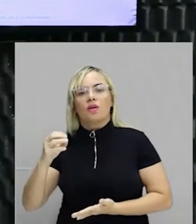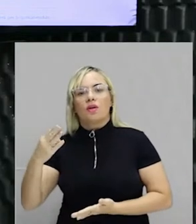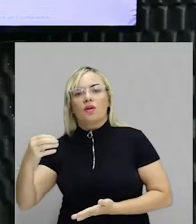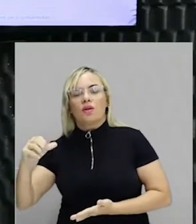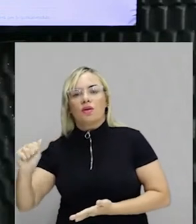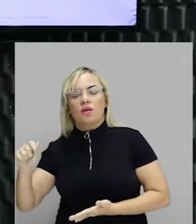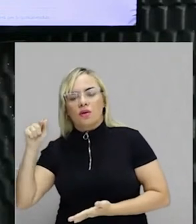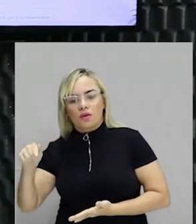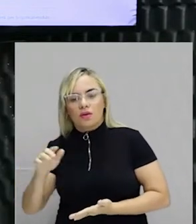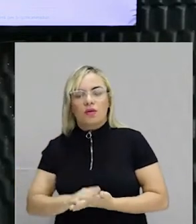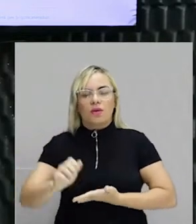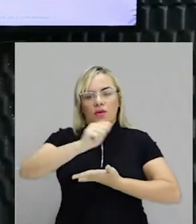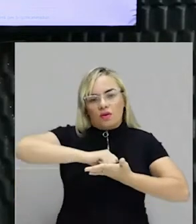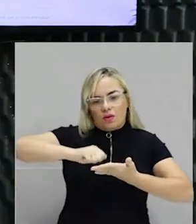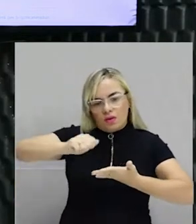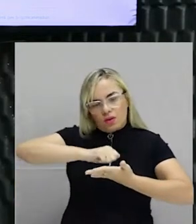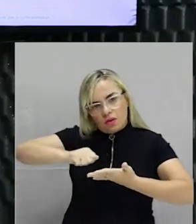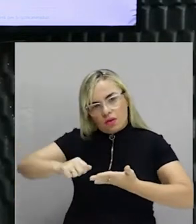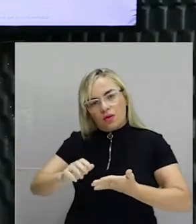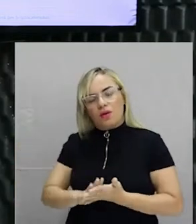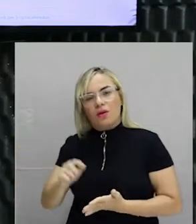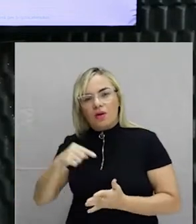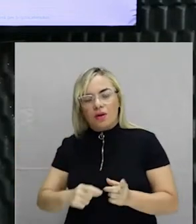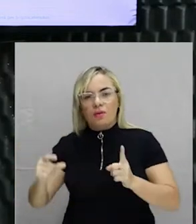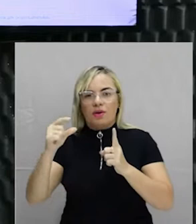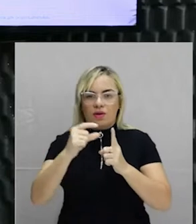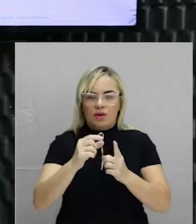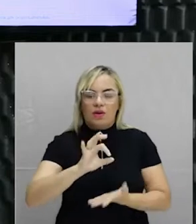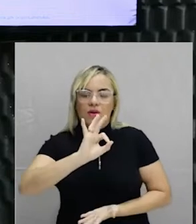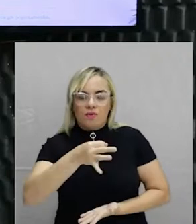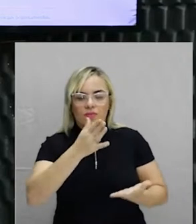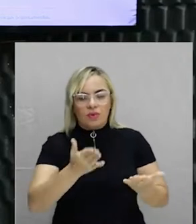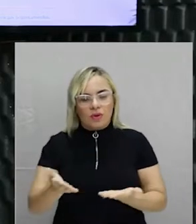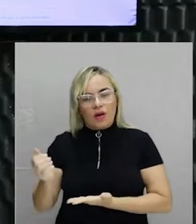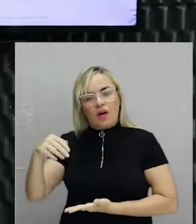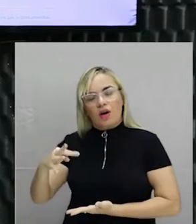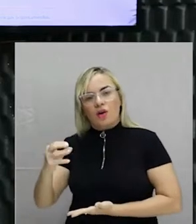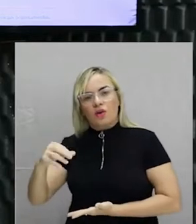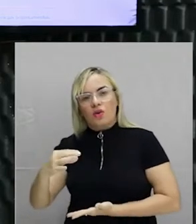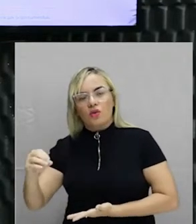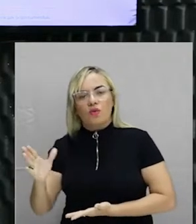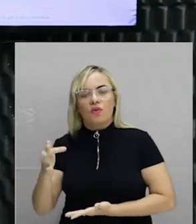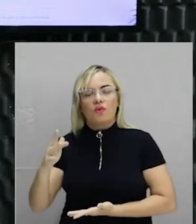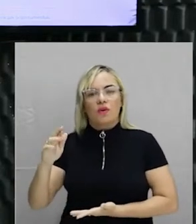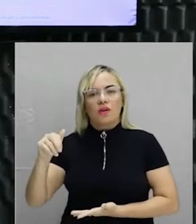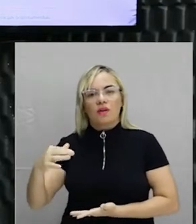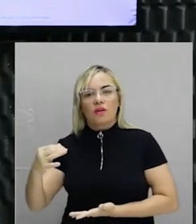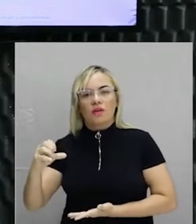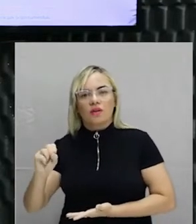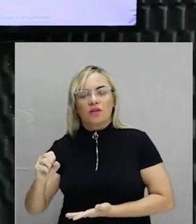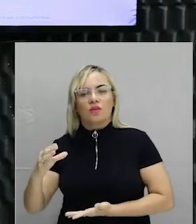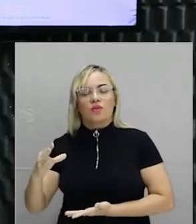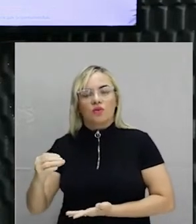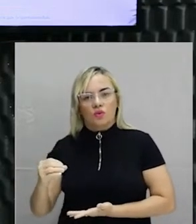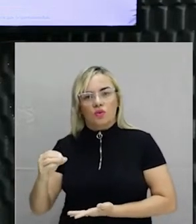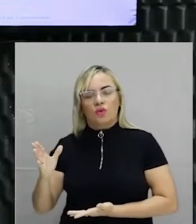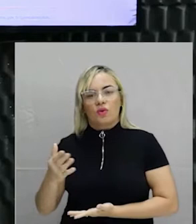fazer a datilogia. Acho que já falei a palavra correta para mim, intérprete. Antônio Francisco Lisboa. Antônio Francisco Lisboa. Esse